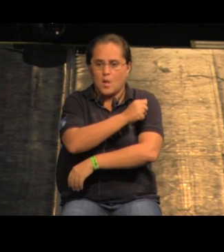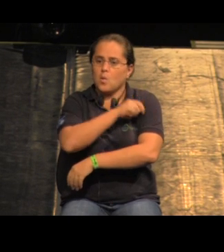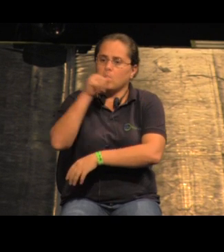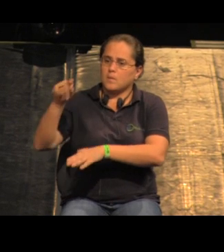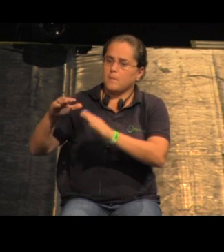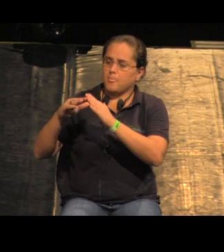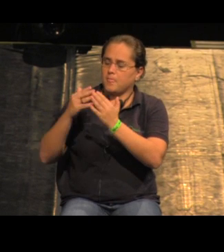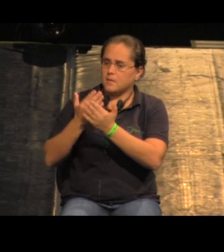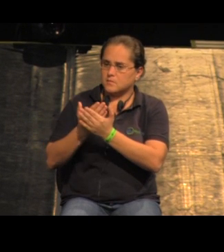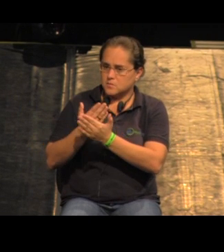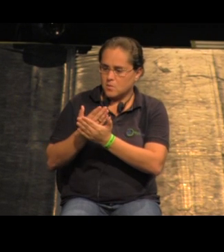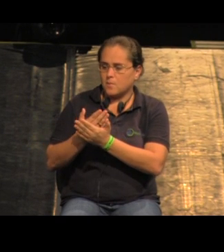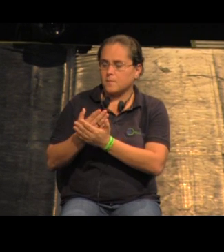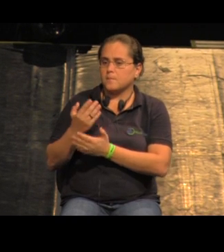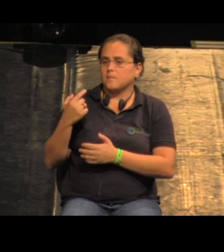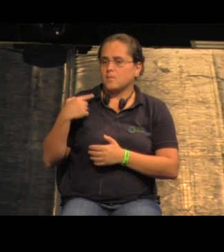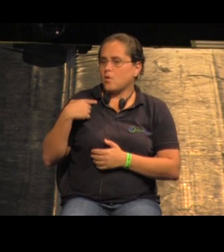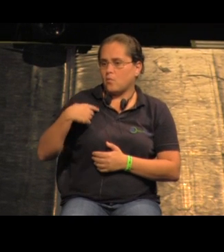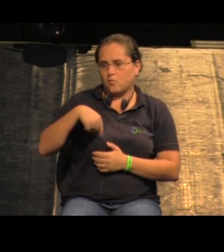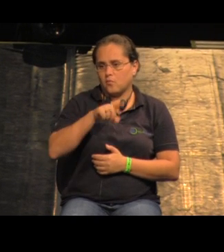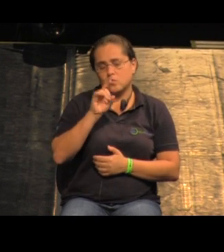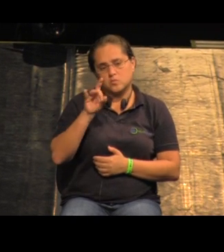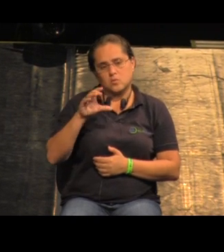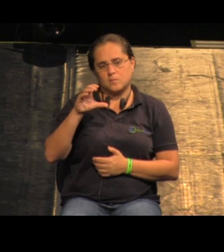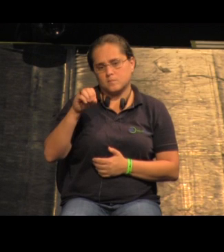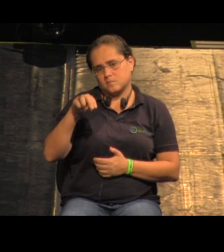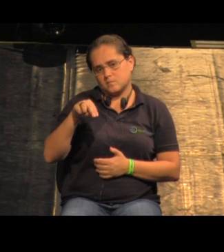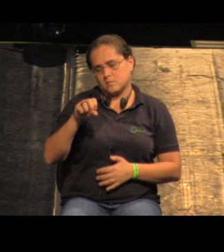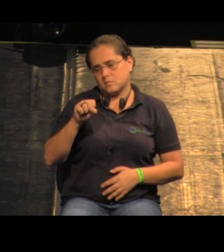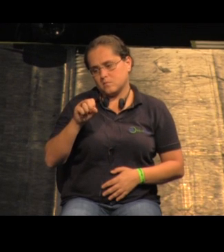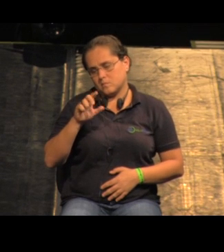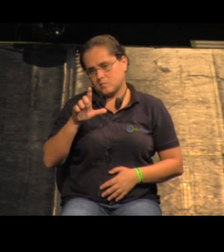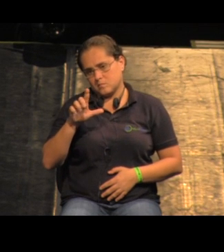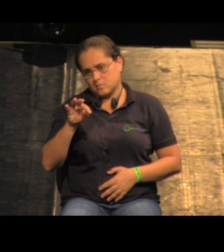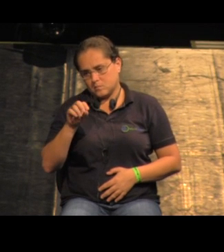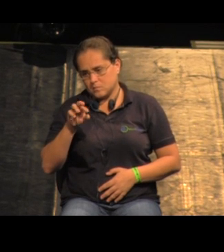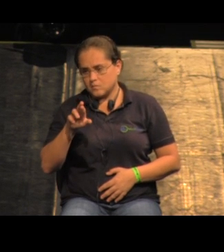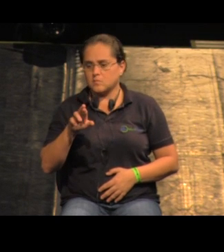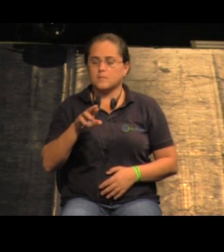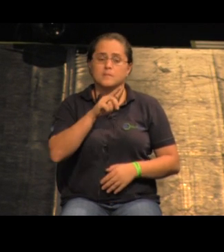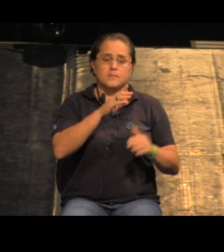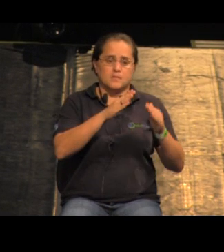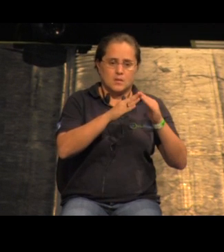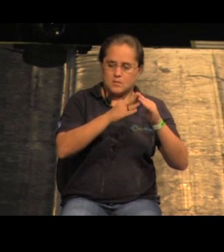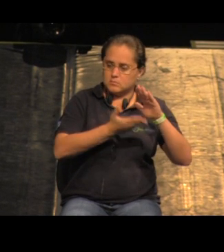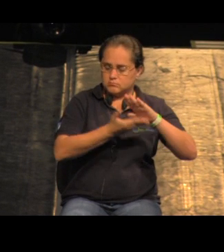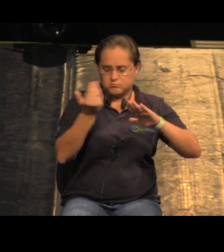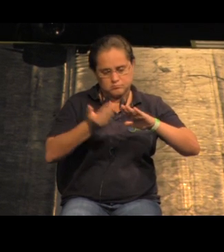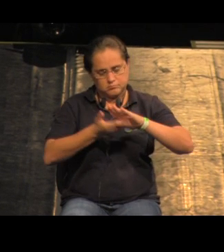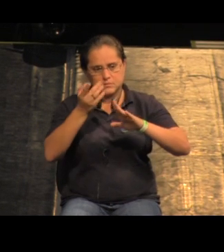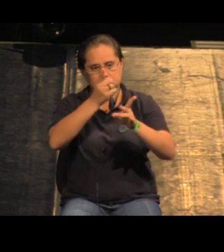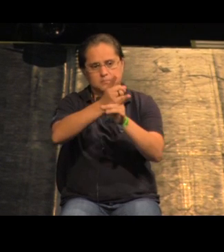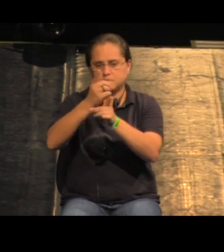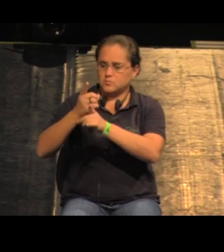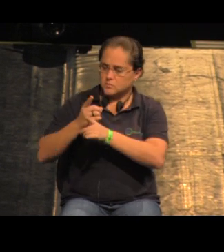cidade eu fui o mero consultor isso aqui eram casas que iam ser desapropriadas e a gente foi